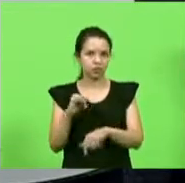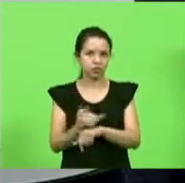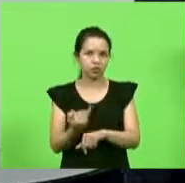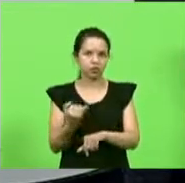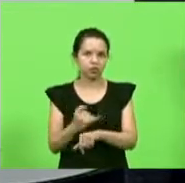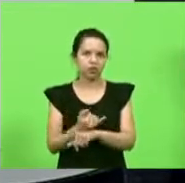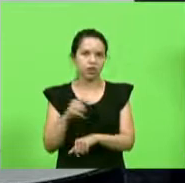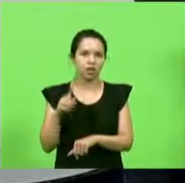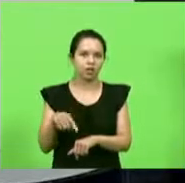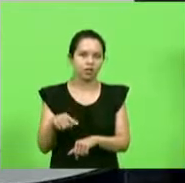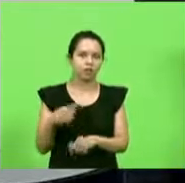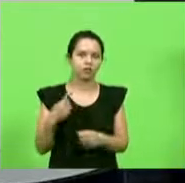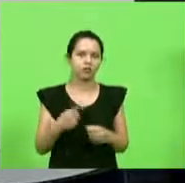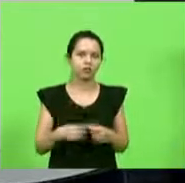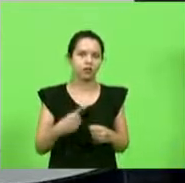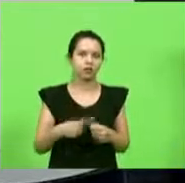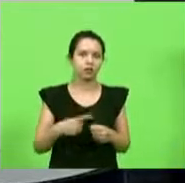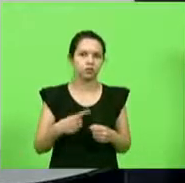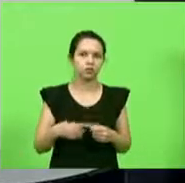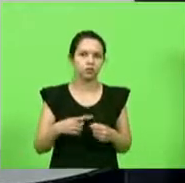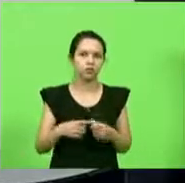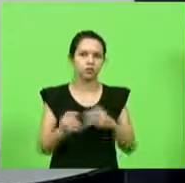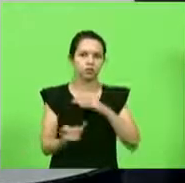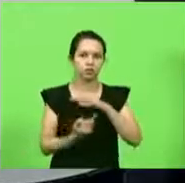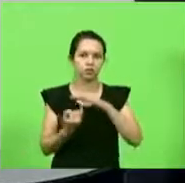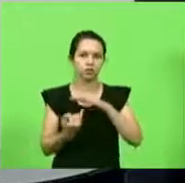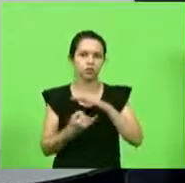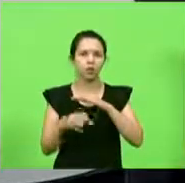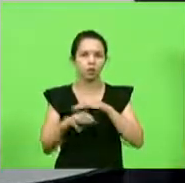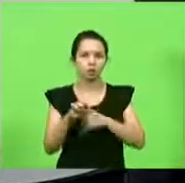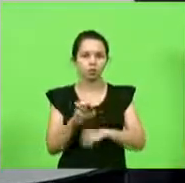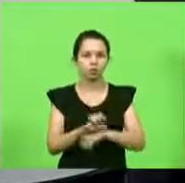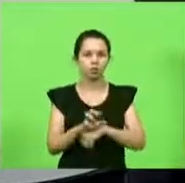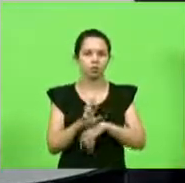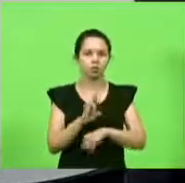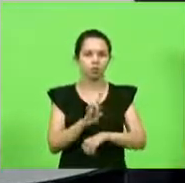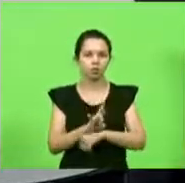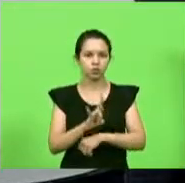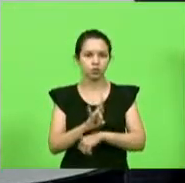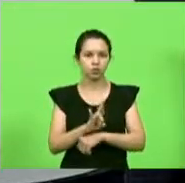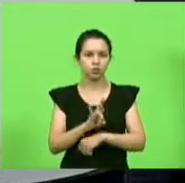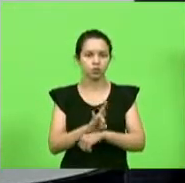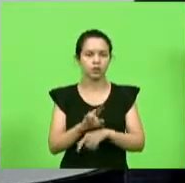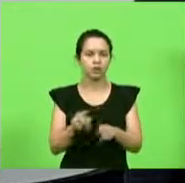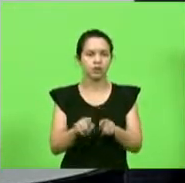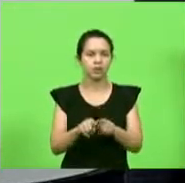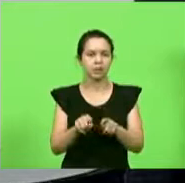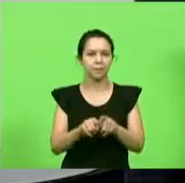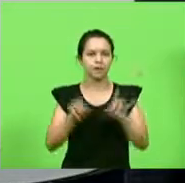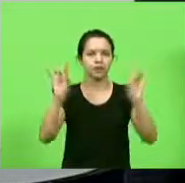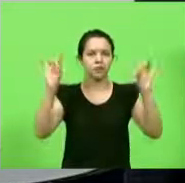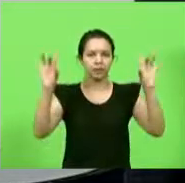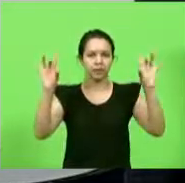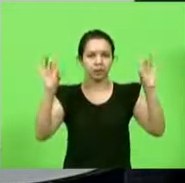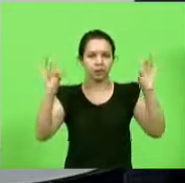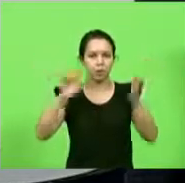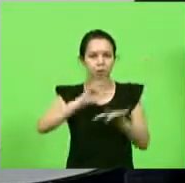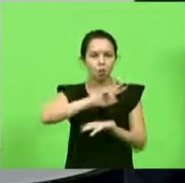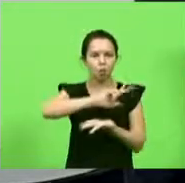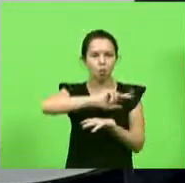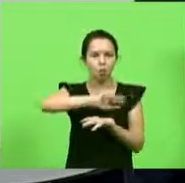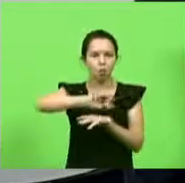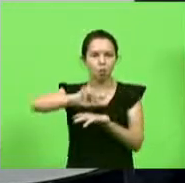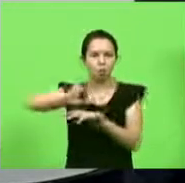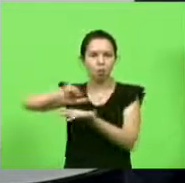a cidade industrial do nosso estado Rio do Sul tem esse privilégio de ter uma diversidade